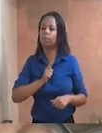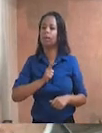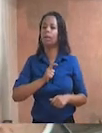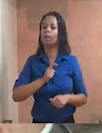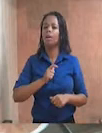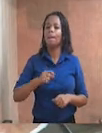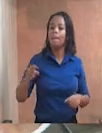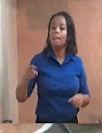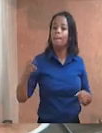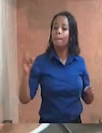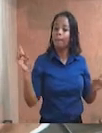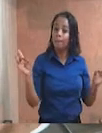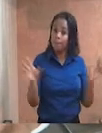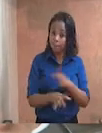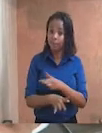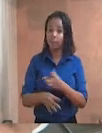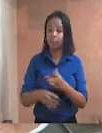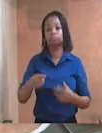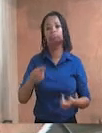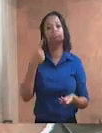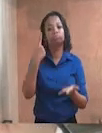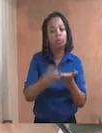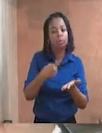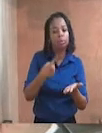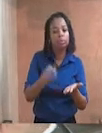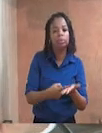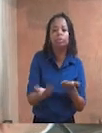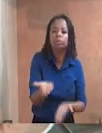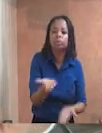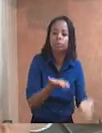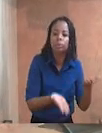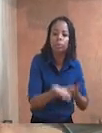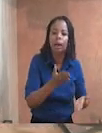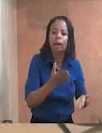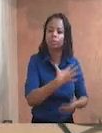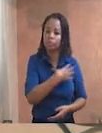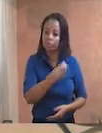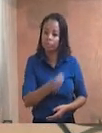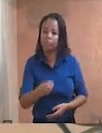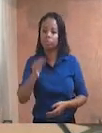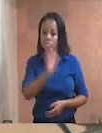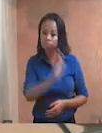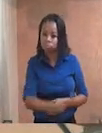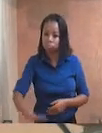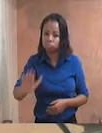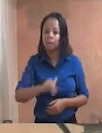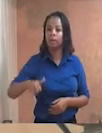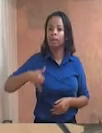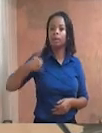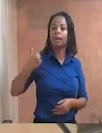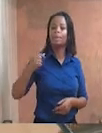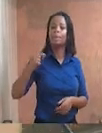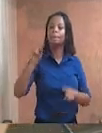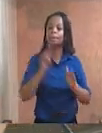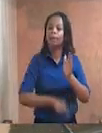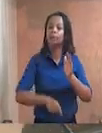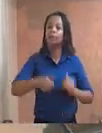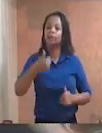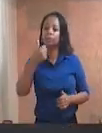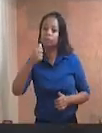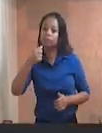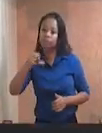guarda e educação dos filhos menores, cabendo-lhes ainda no interesse destes a